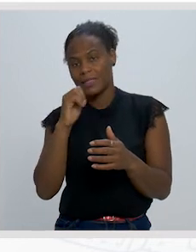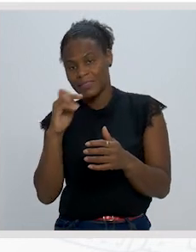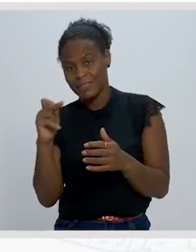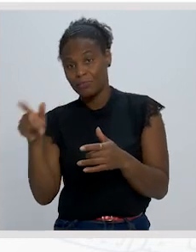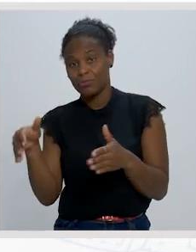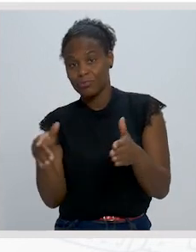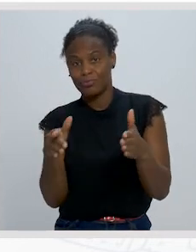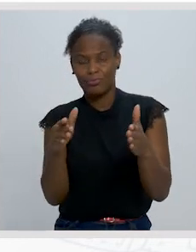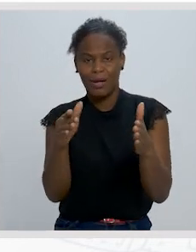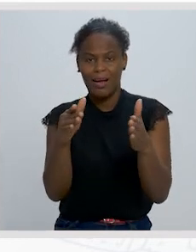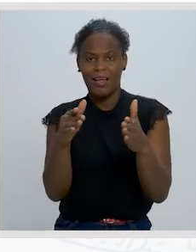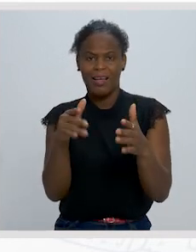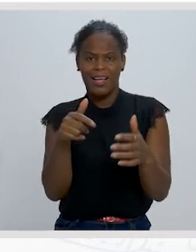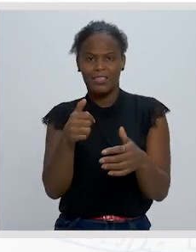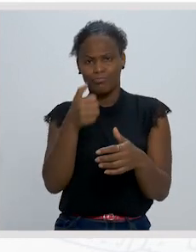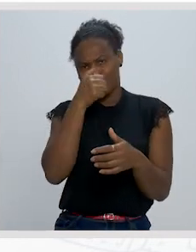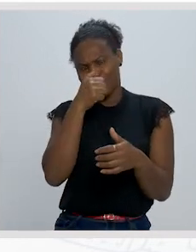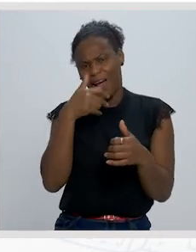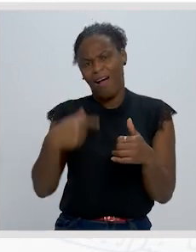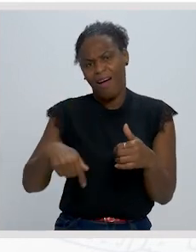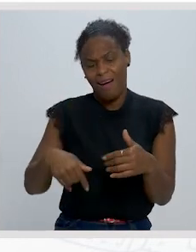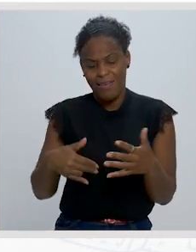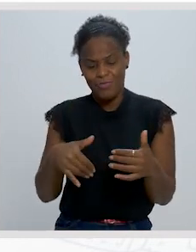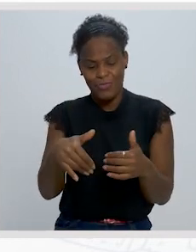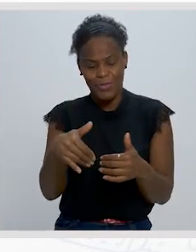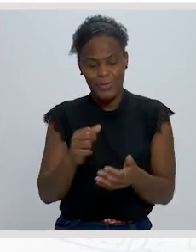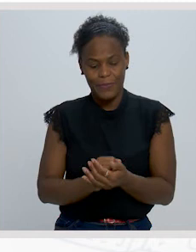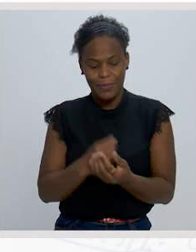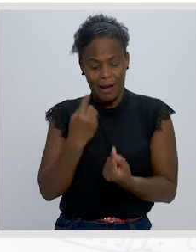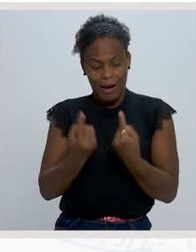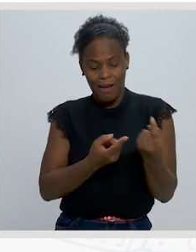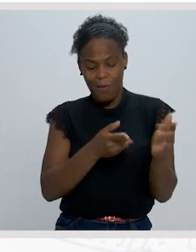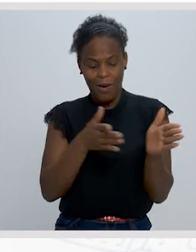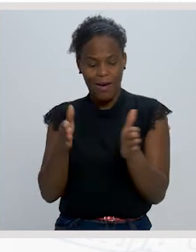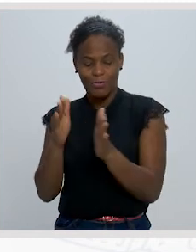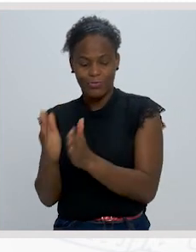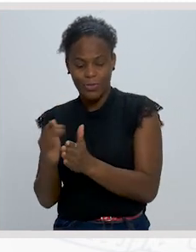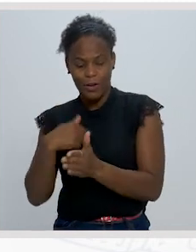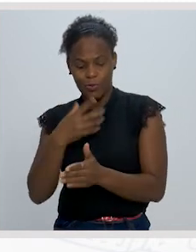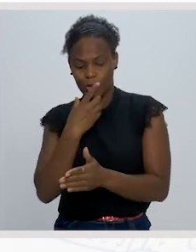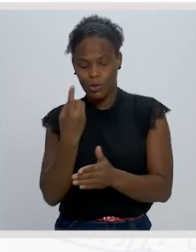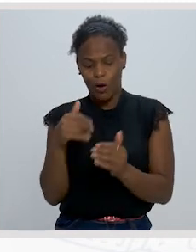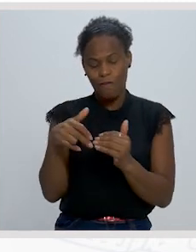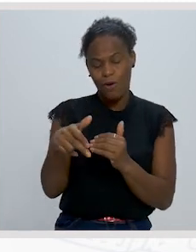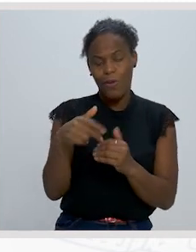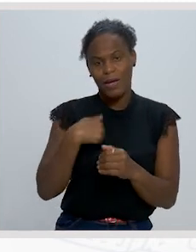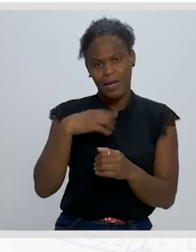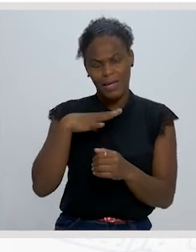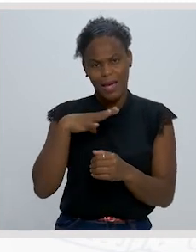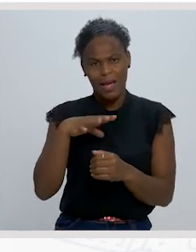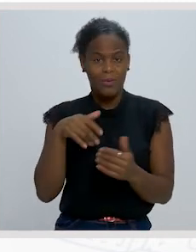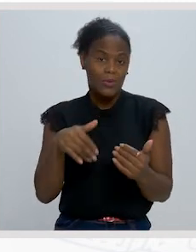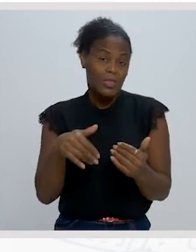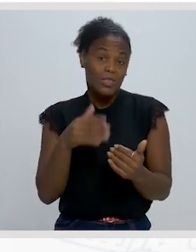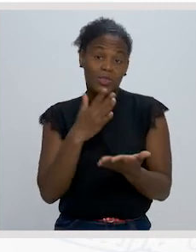este néctar este néctar vigora cada um por seu lado eu vou sozinho eu quero arrastuar